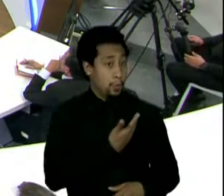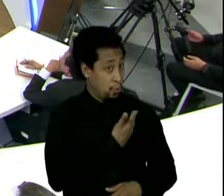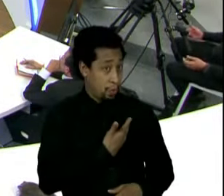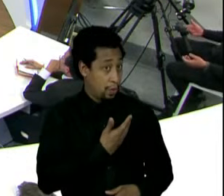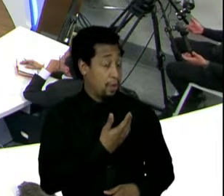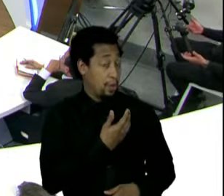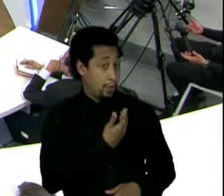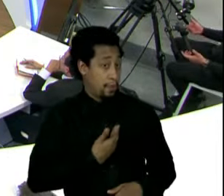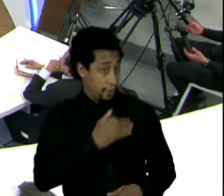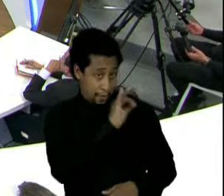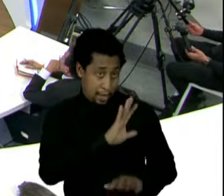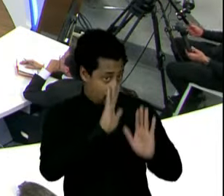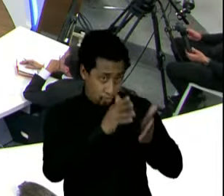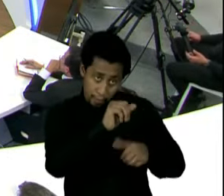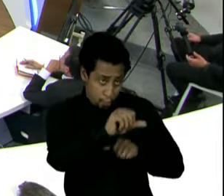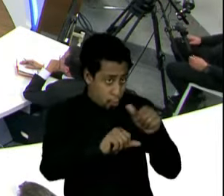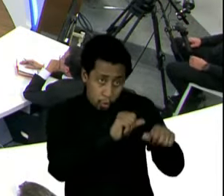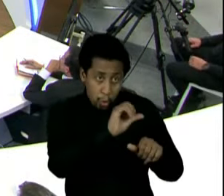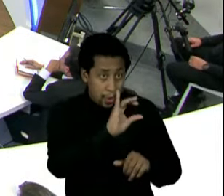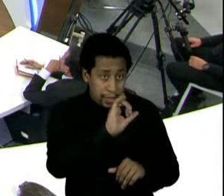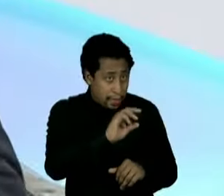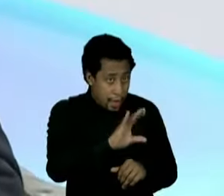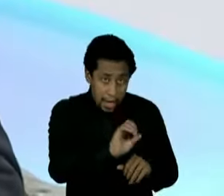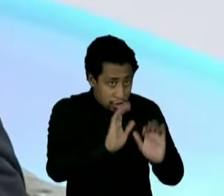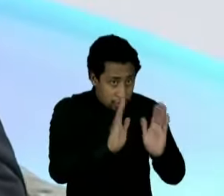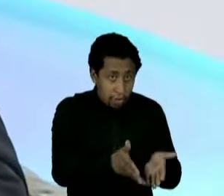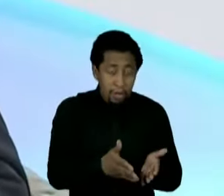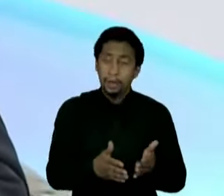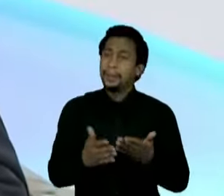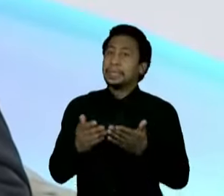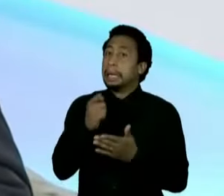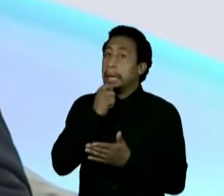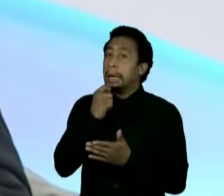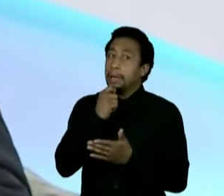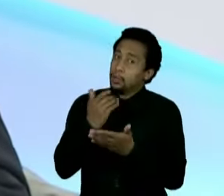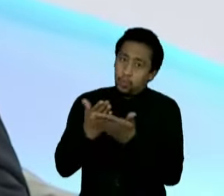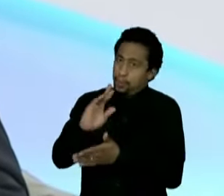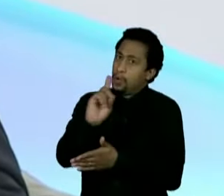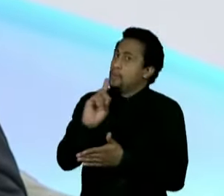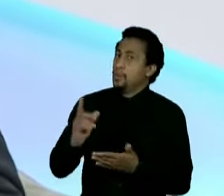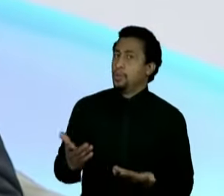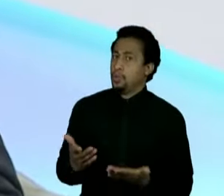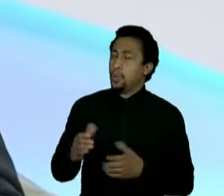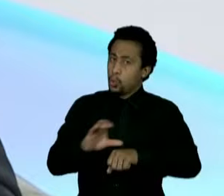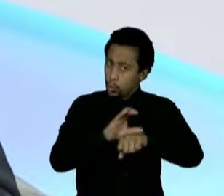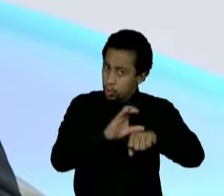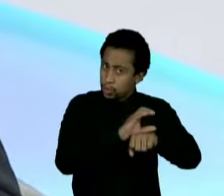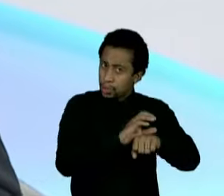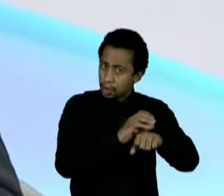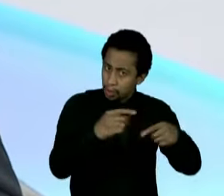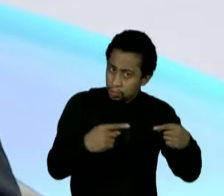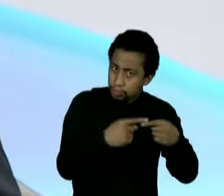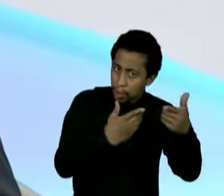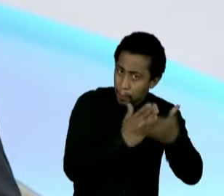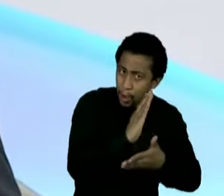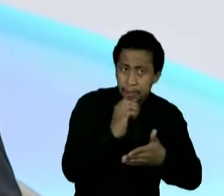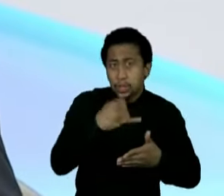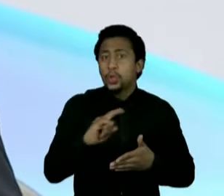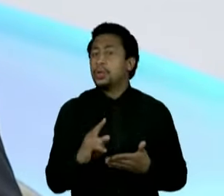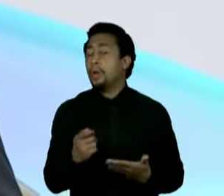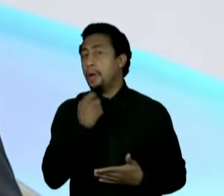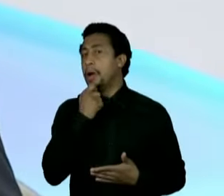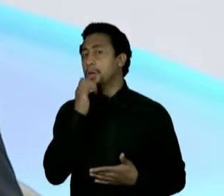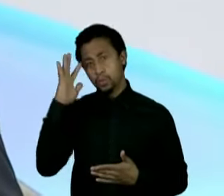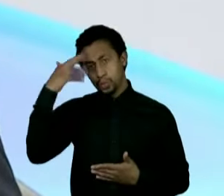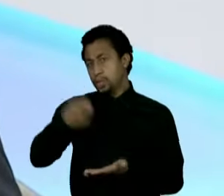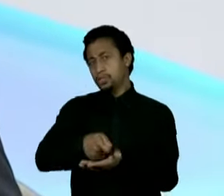mas ninguém ainda julgou se é constitucional ou sem constitucional, do ponto de vista. E o que eu, desde o começo de tudo, eu dei a ideia para que o presidente